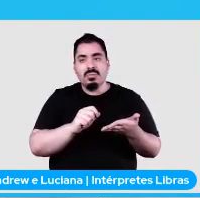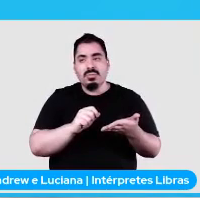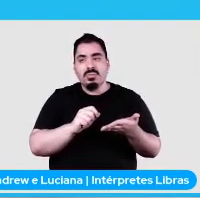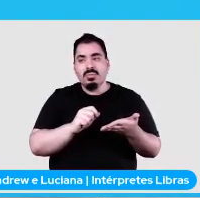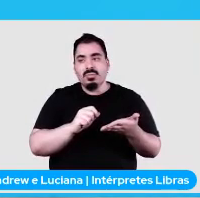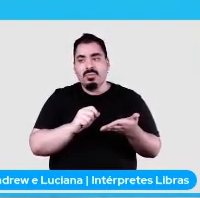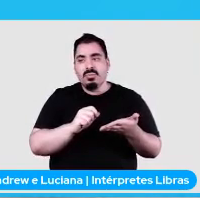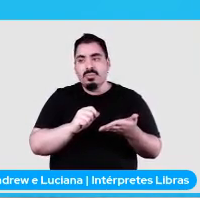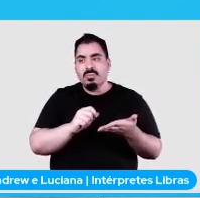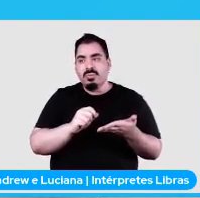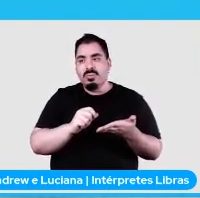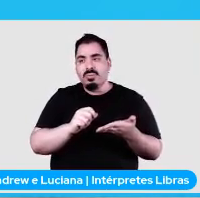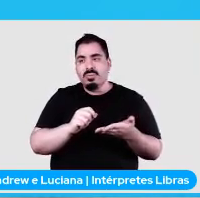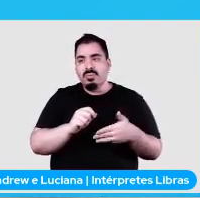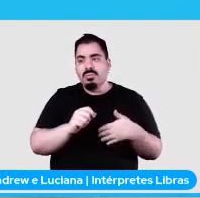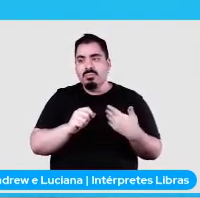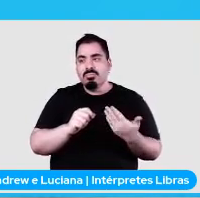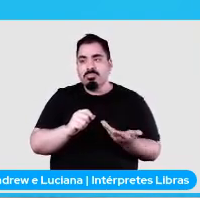E é isso, né?